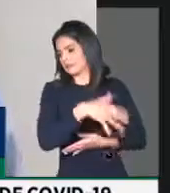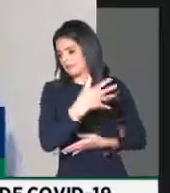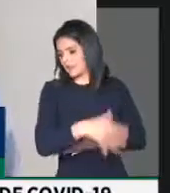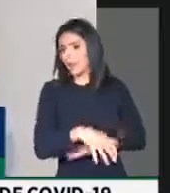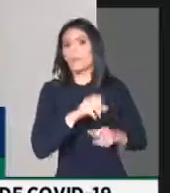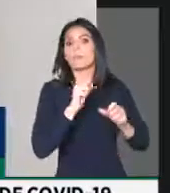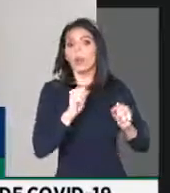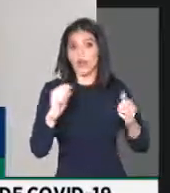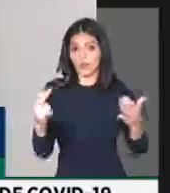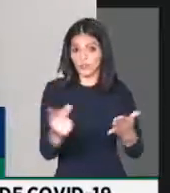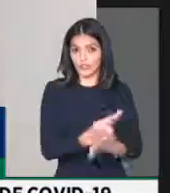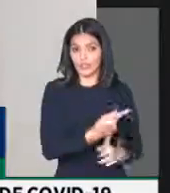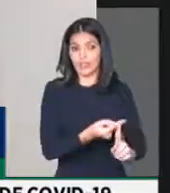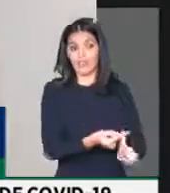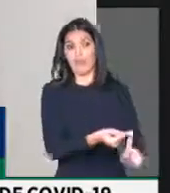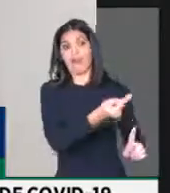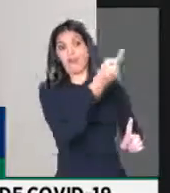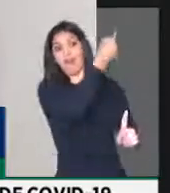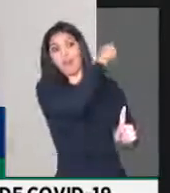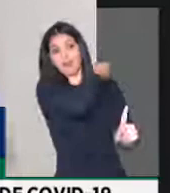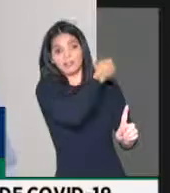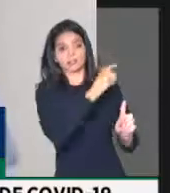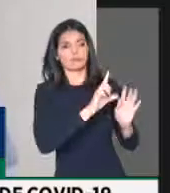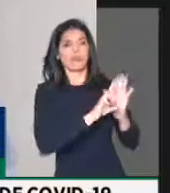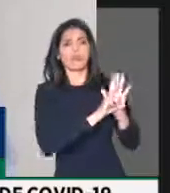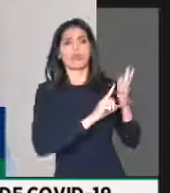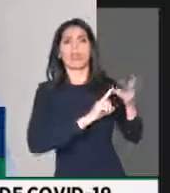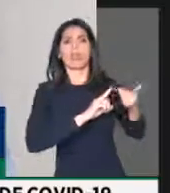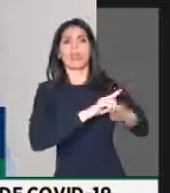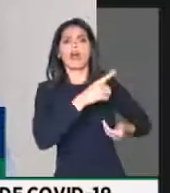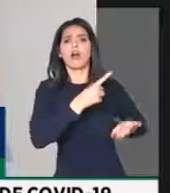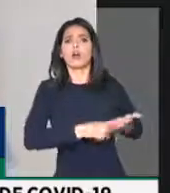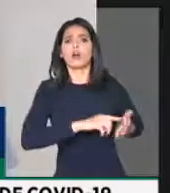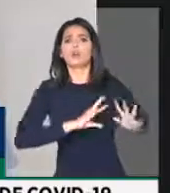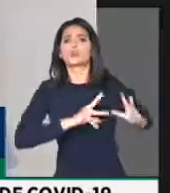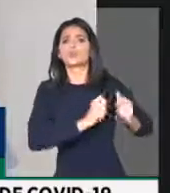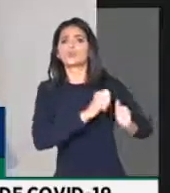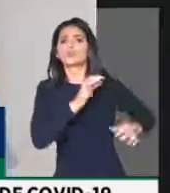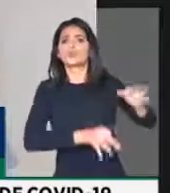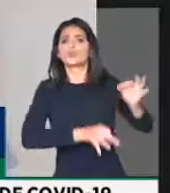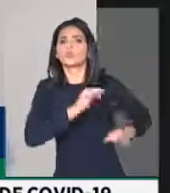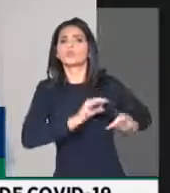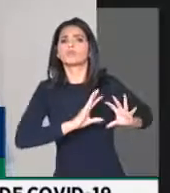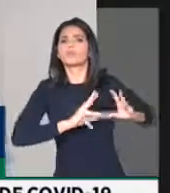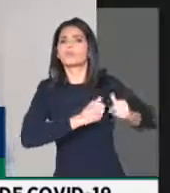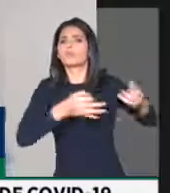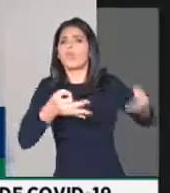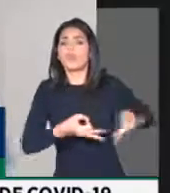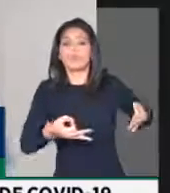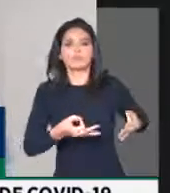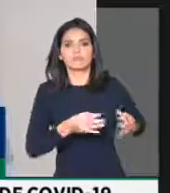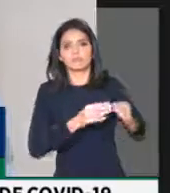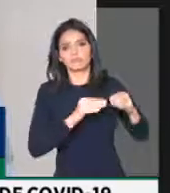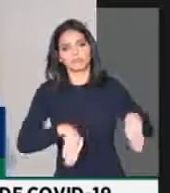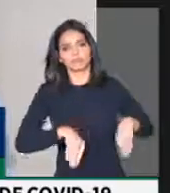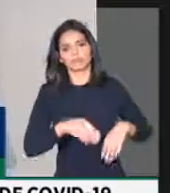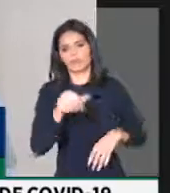efeito retroativo, nós estamos colocando em ameaça o ato jurídico perfeito. Portanto, é uma correção